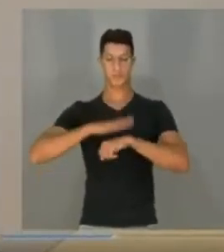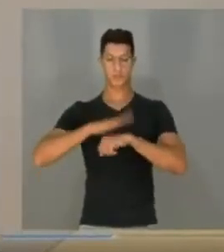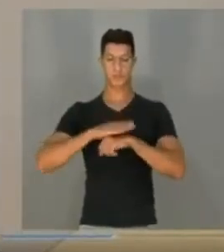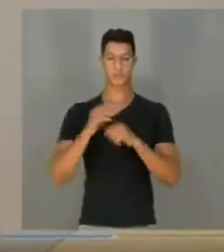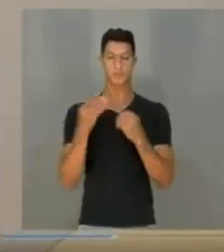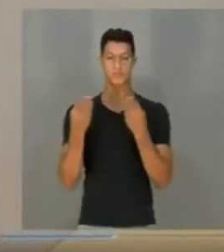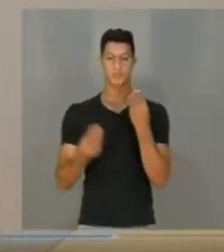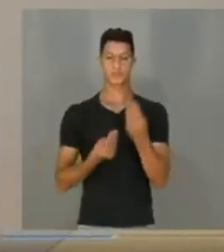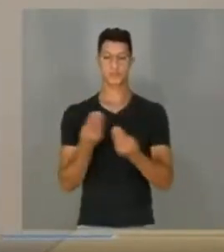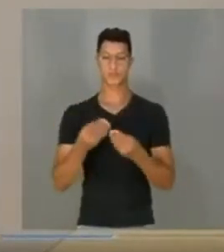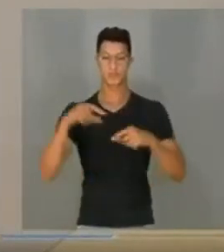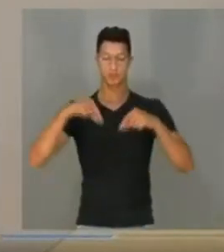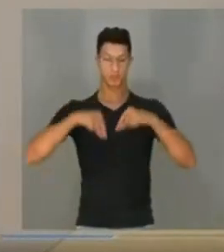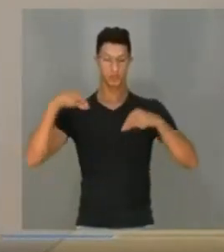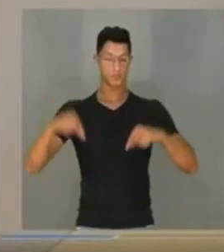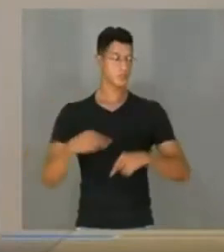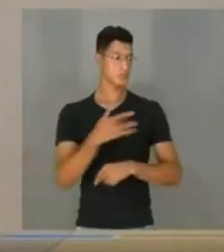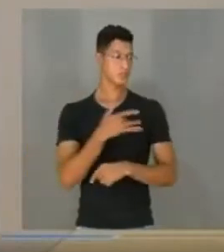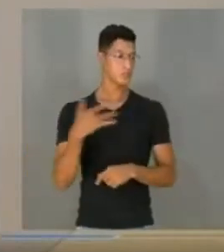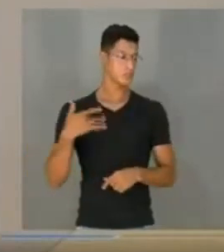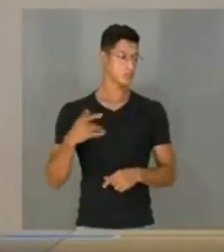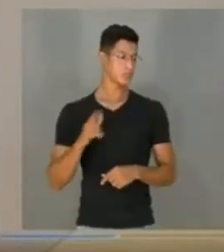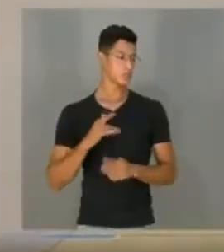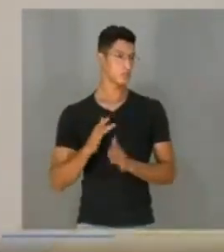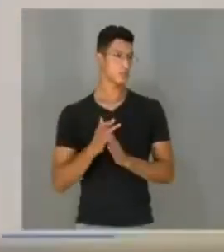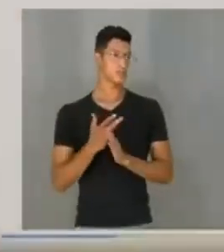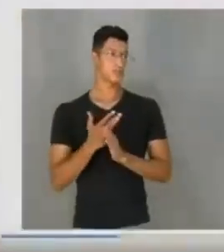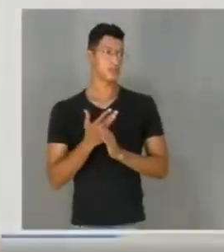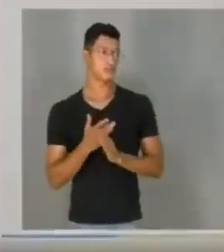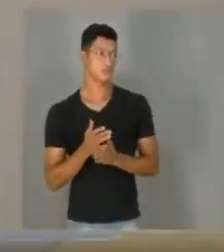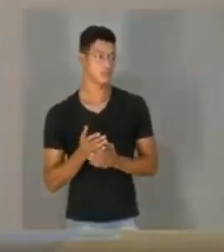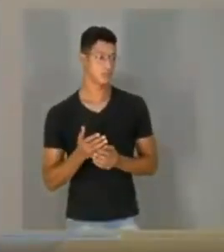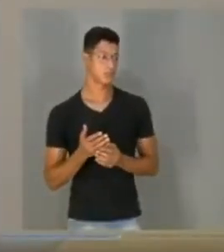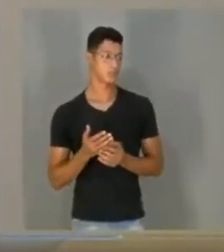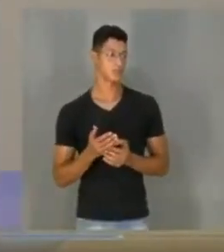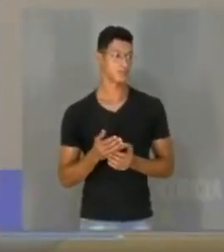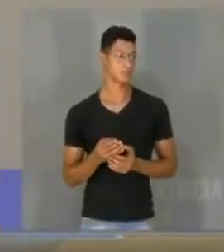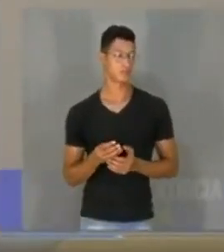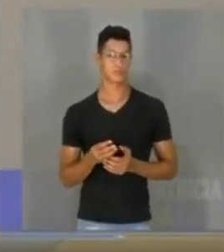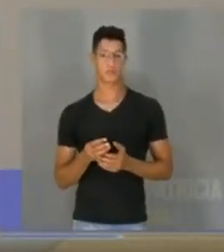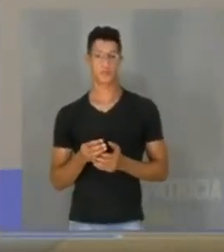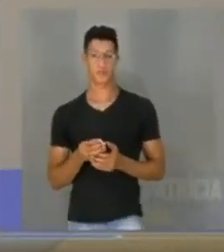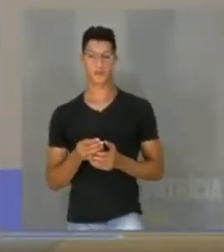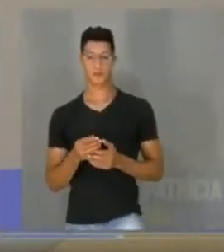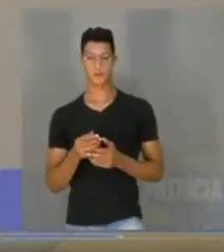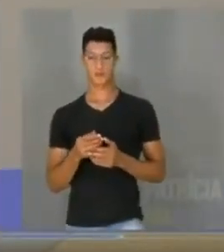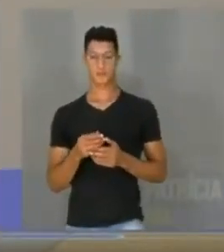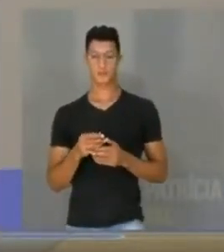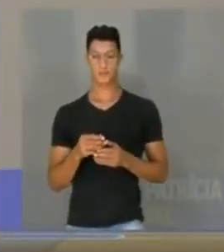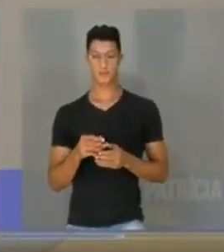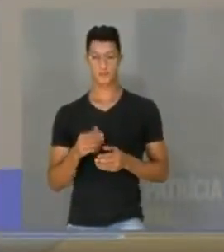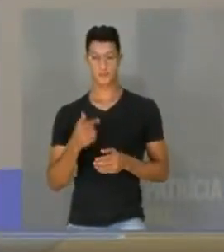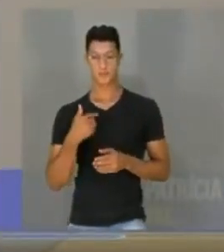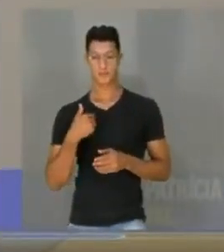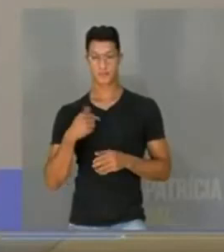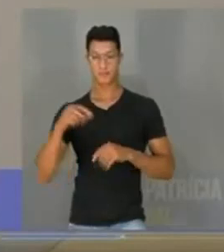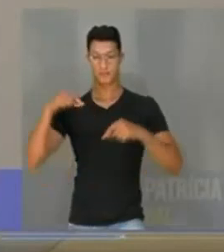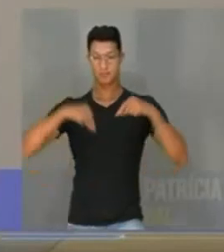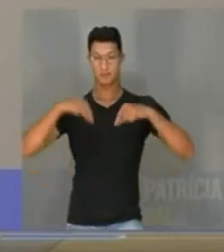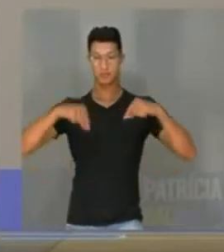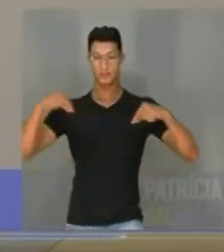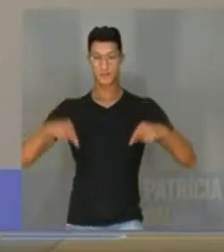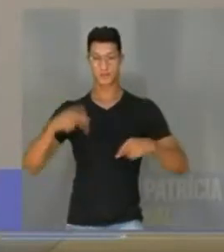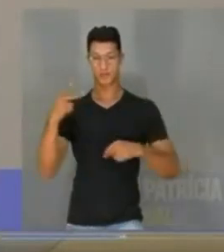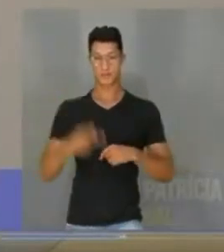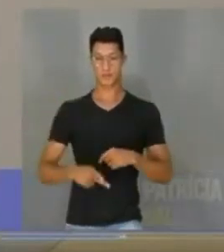como profissionais de saúde a profissão de acupuntura. Olá, eu sou a Patrícia Nunes, sou acupuntura